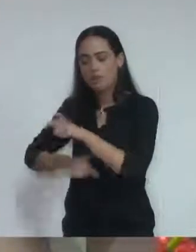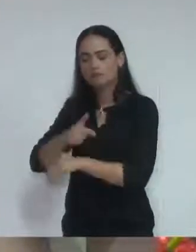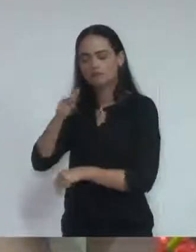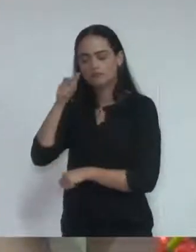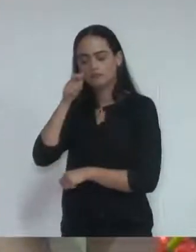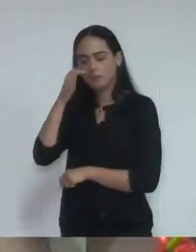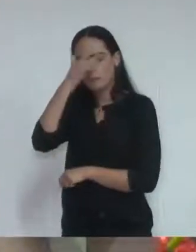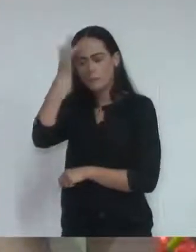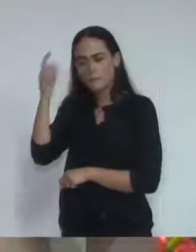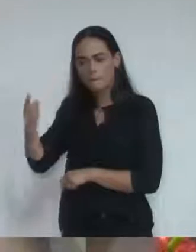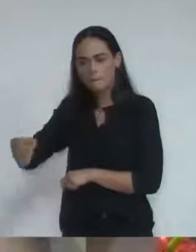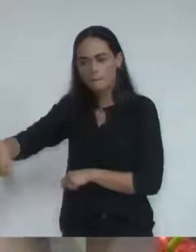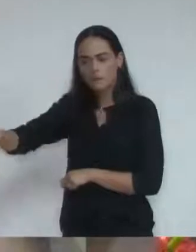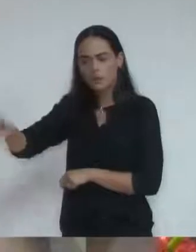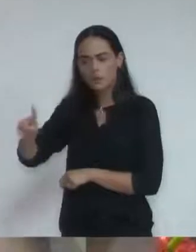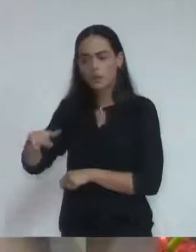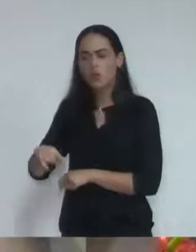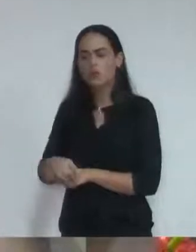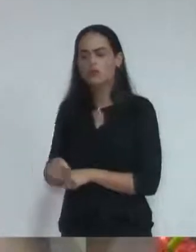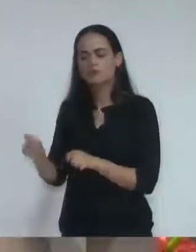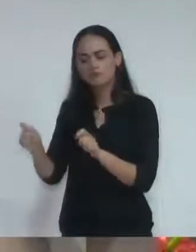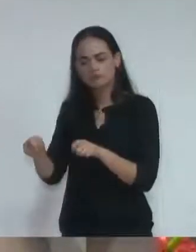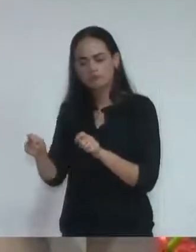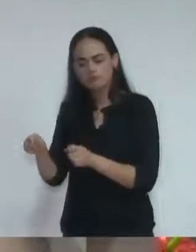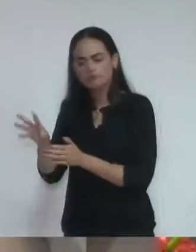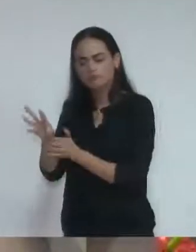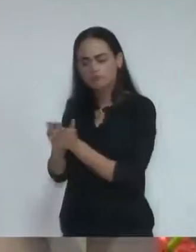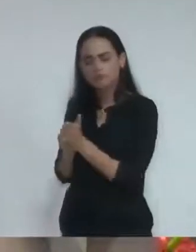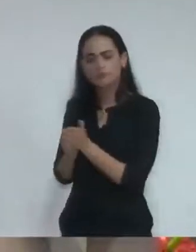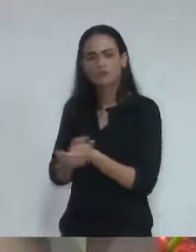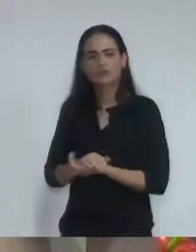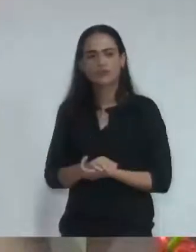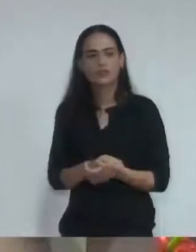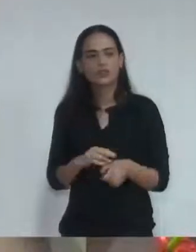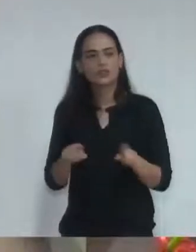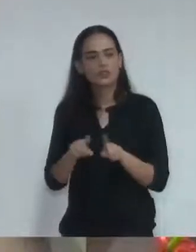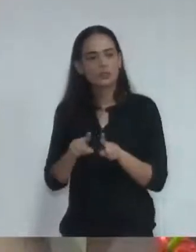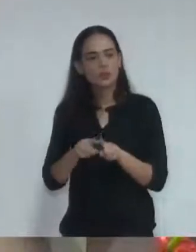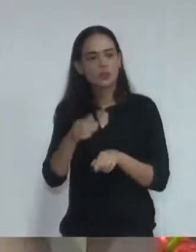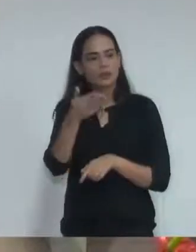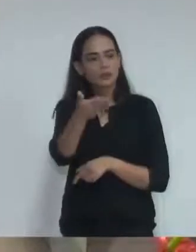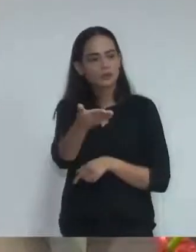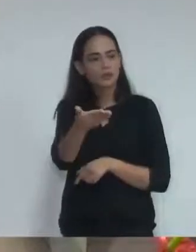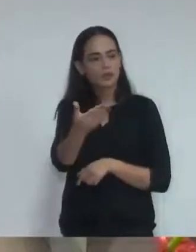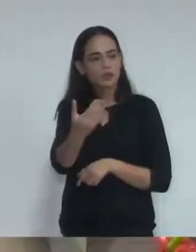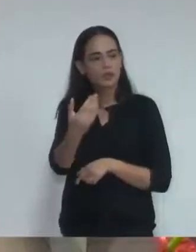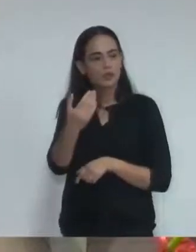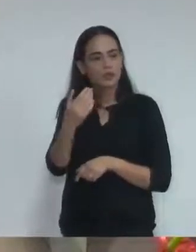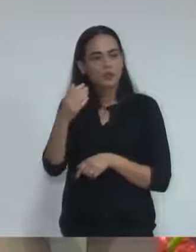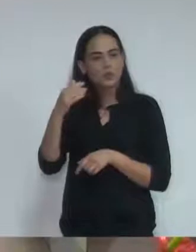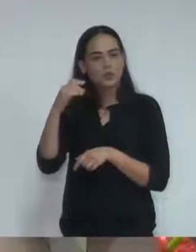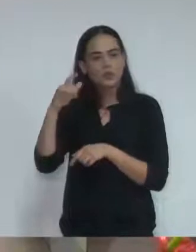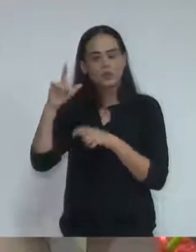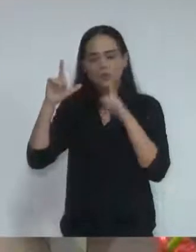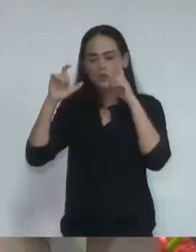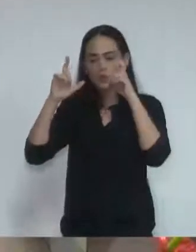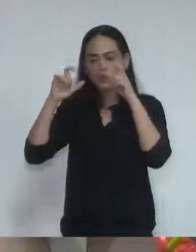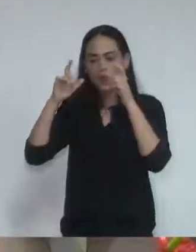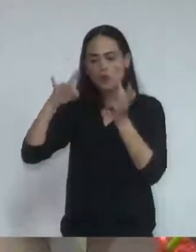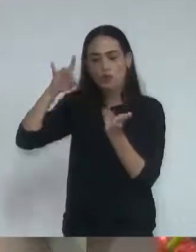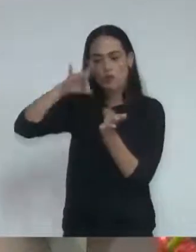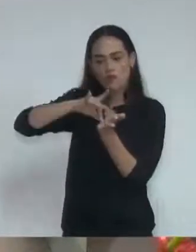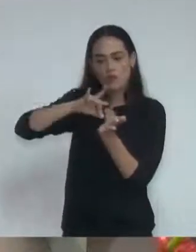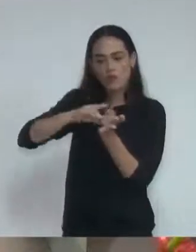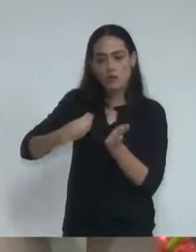exemplos para a nossa comunidade, estava lotado, Jair Minho, inclusive, fotógrafo oficial da festa, Jair Minho? Parabéns, Padre Emerson, fazendo todo o